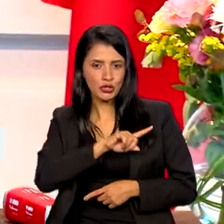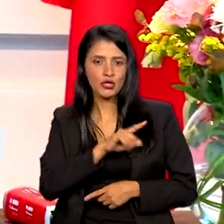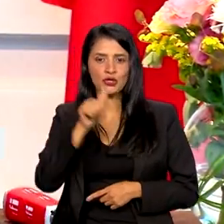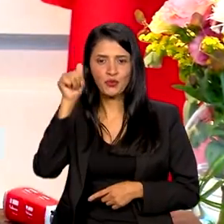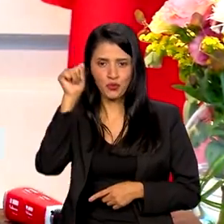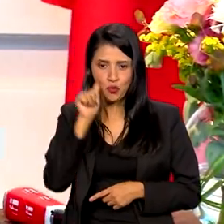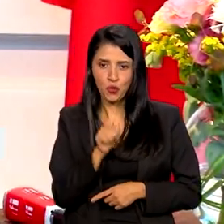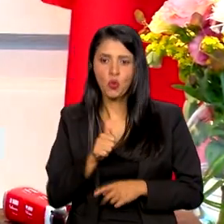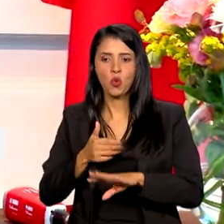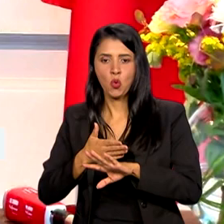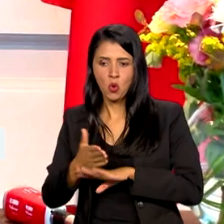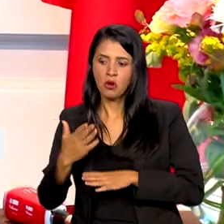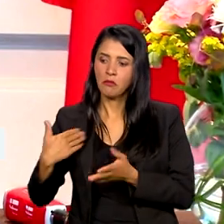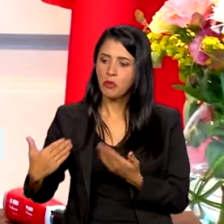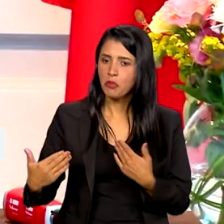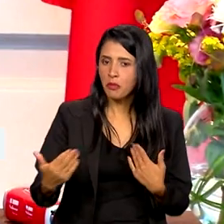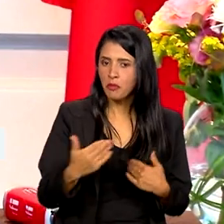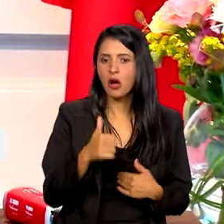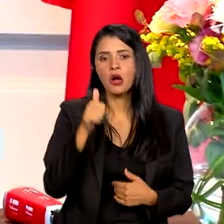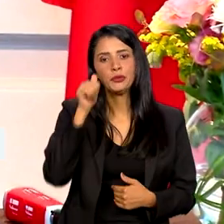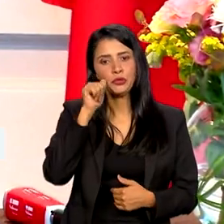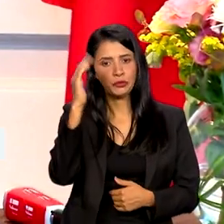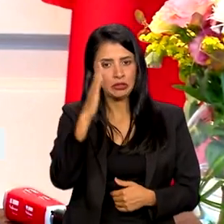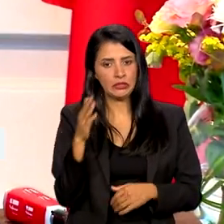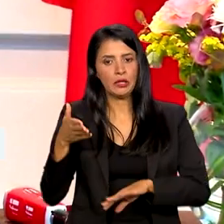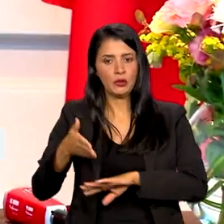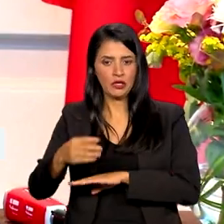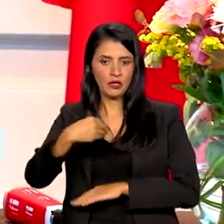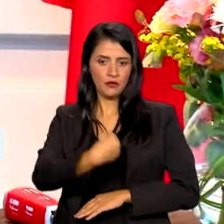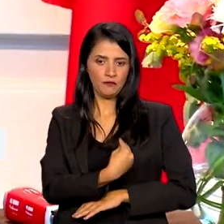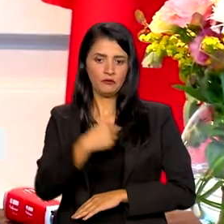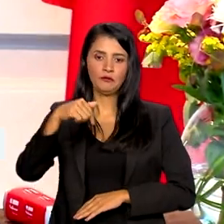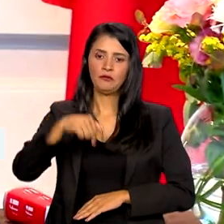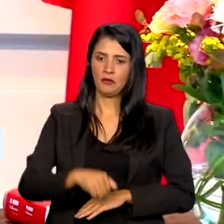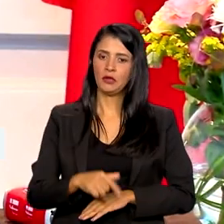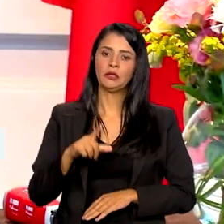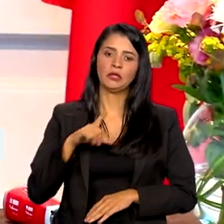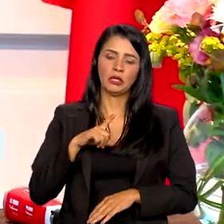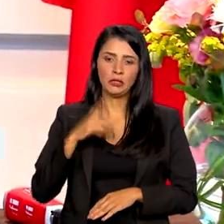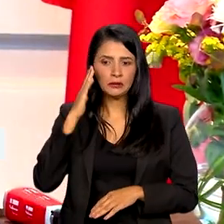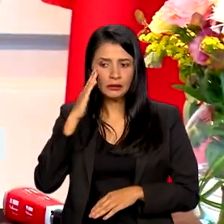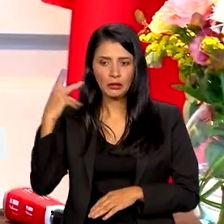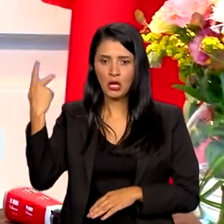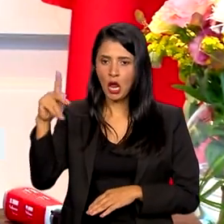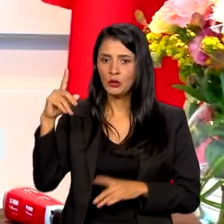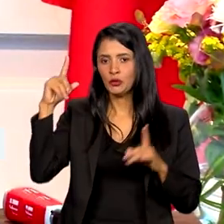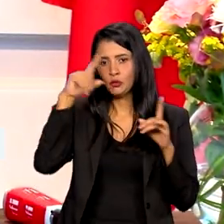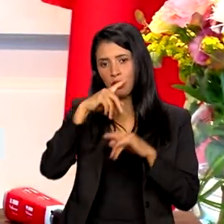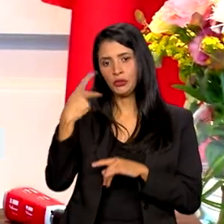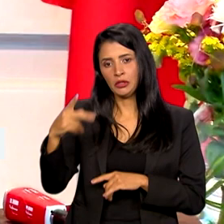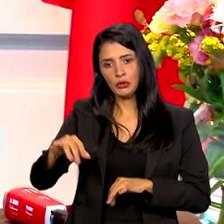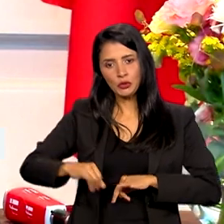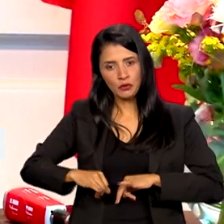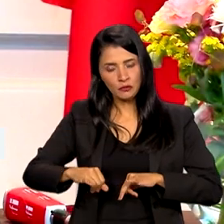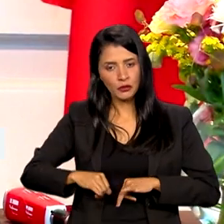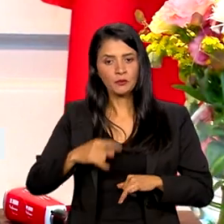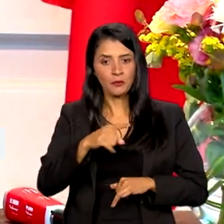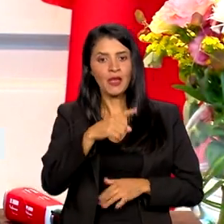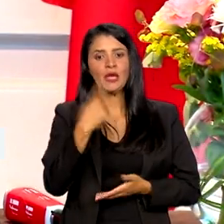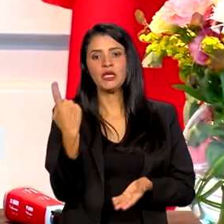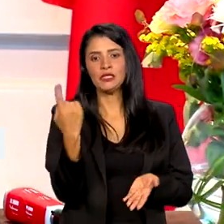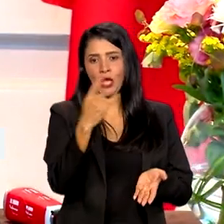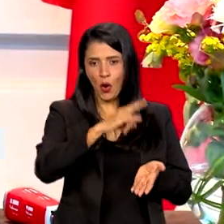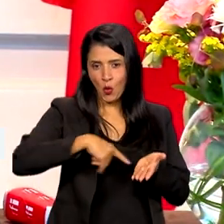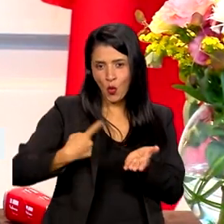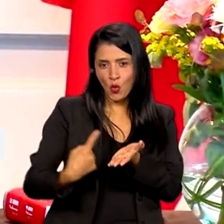ouvindo as mulheres brasileiras que aqui moram, também entendendo suas dificuldades. E aí, para além do observatório, desse acordo de cooperação de boas